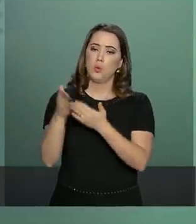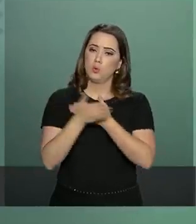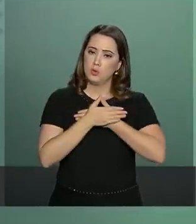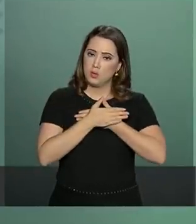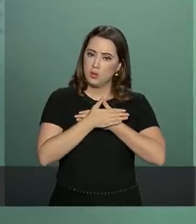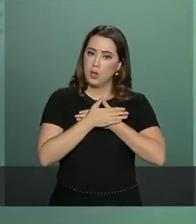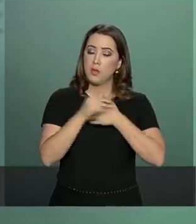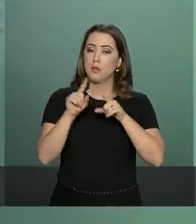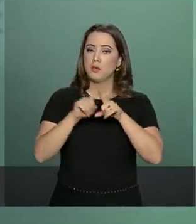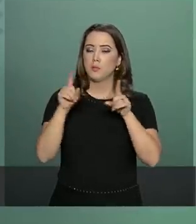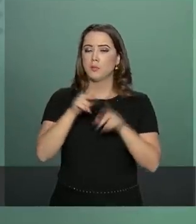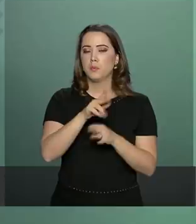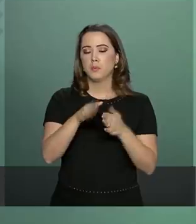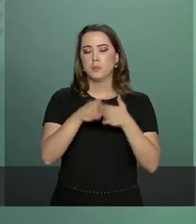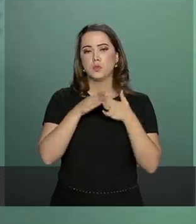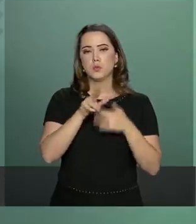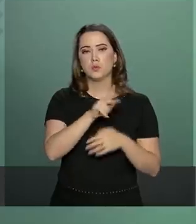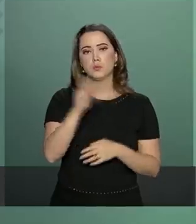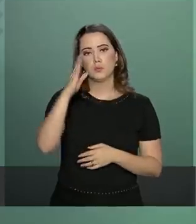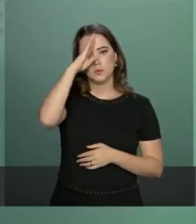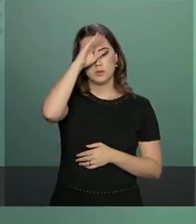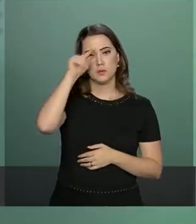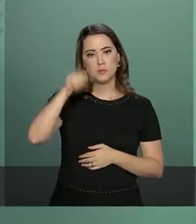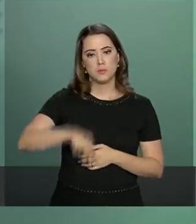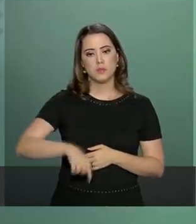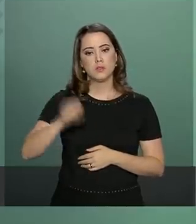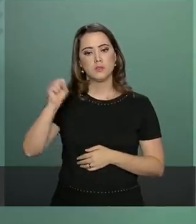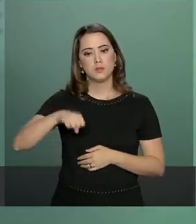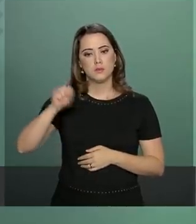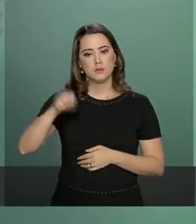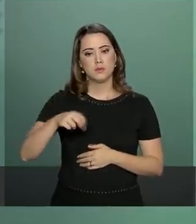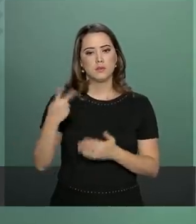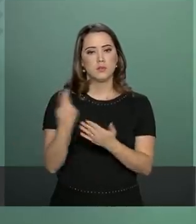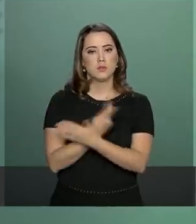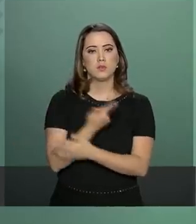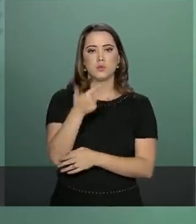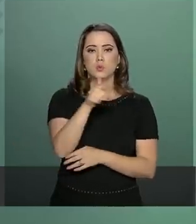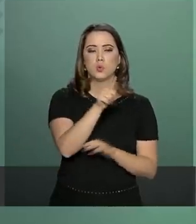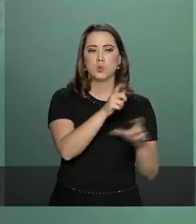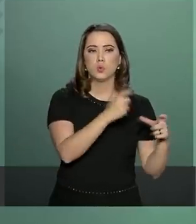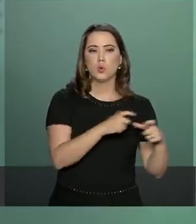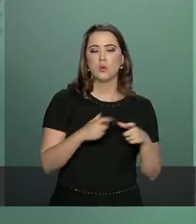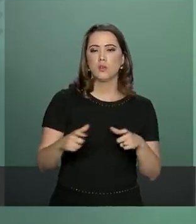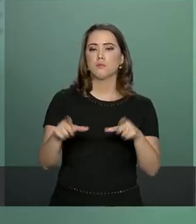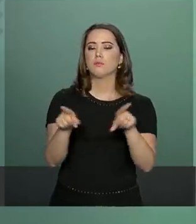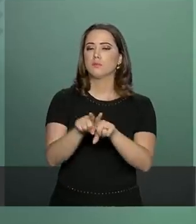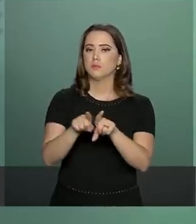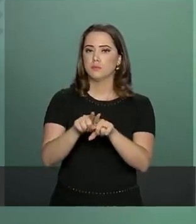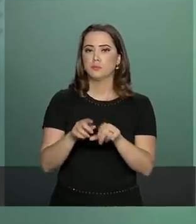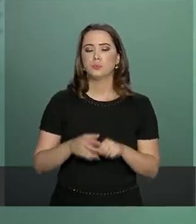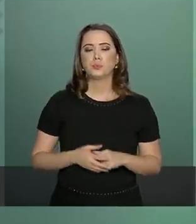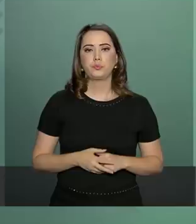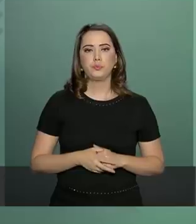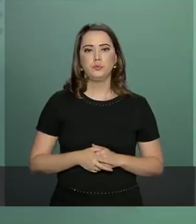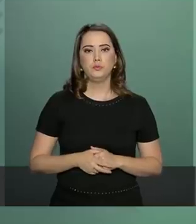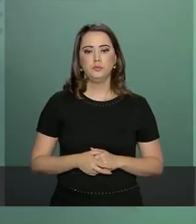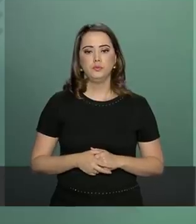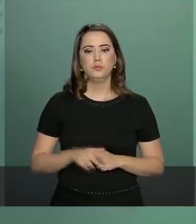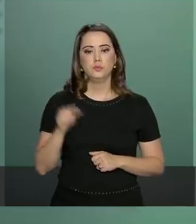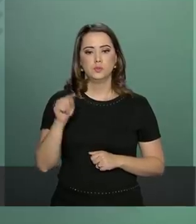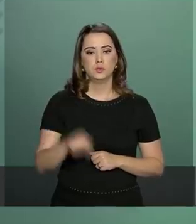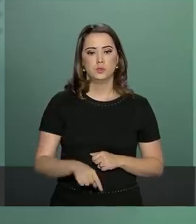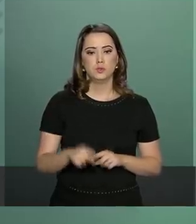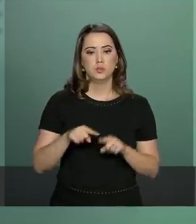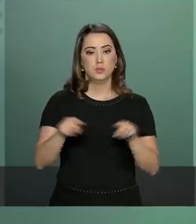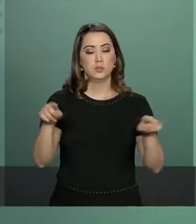por orientação do nosso presidente aqui sim ocorrerá assim como em outras guarnições aqui na